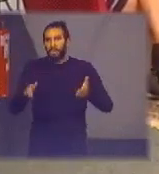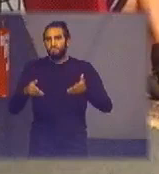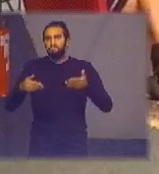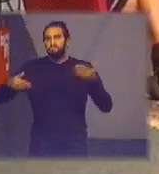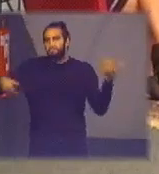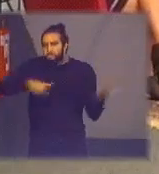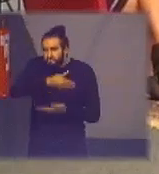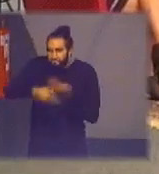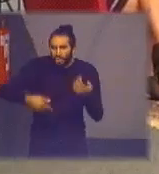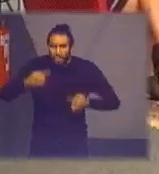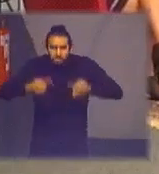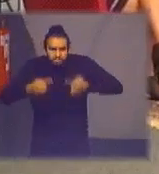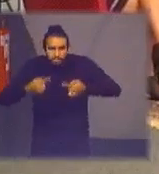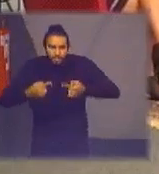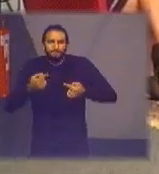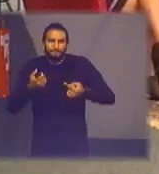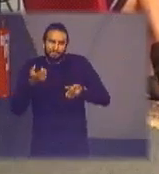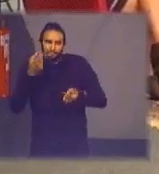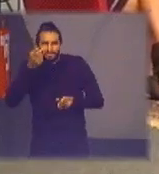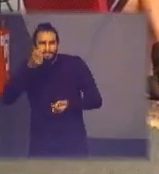aberta uma mesa redonda mais interessante aqui